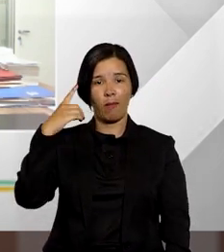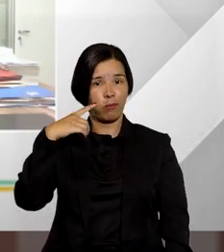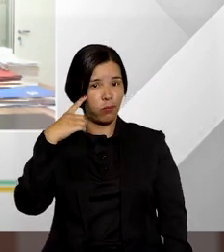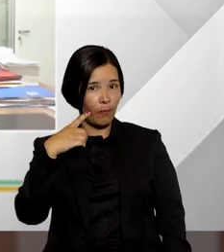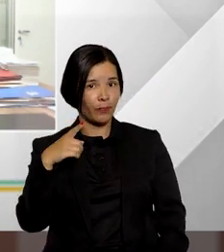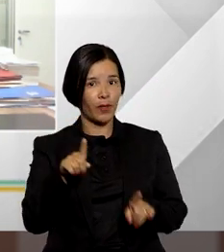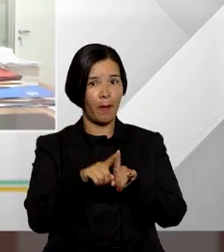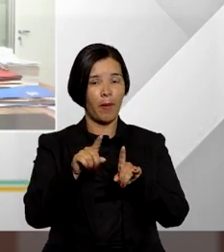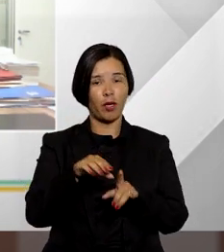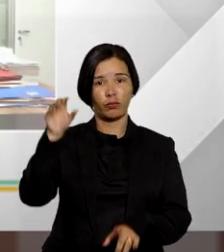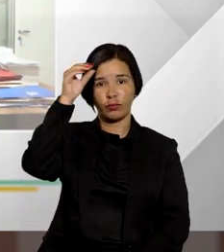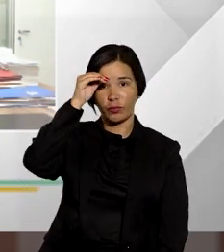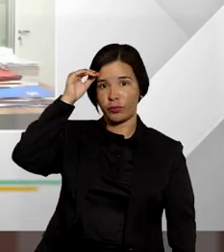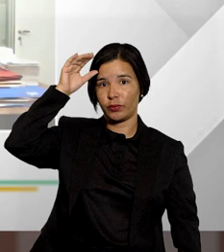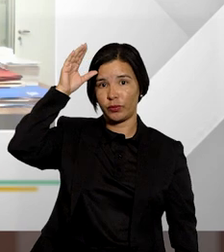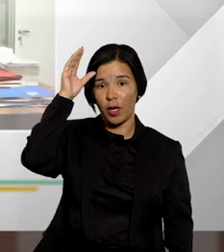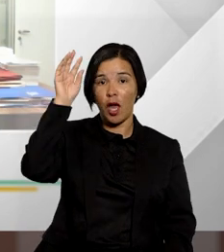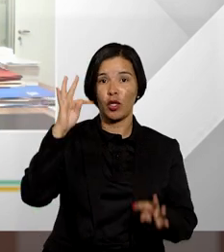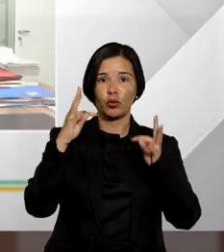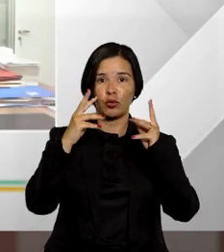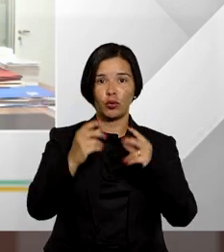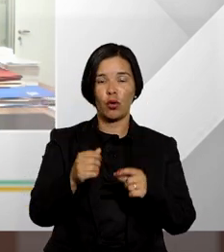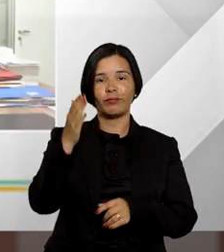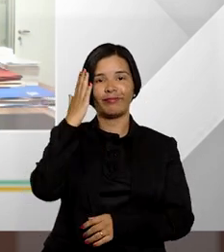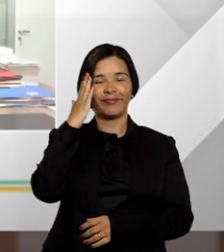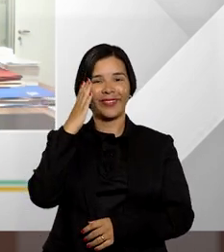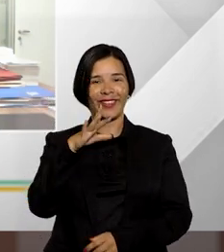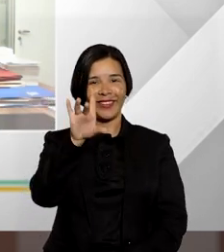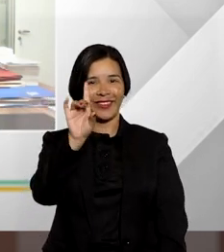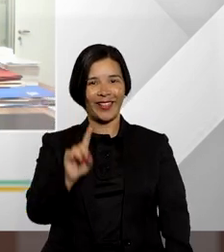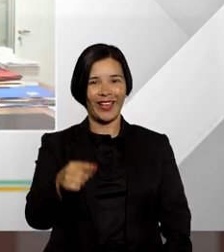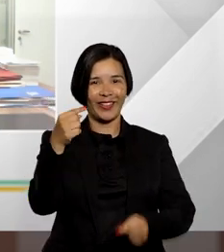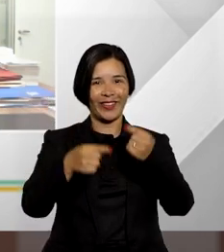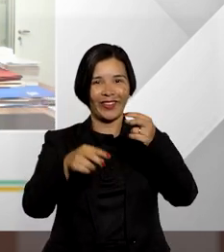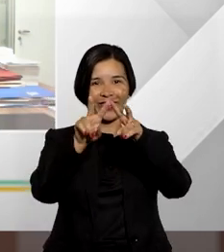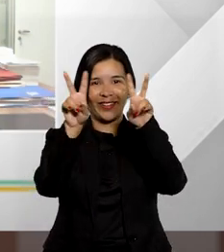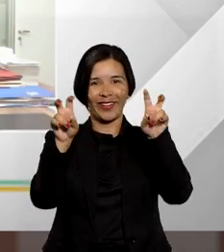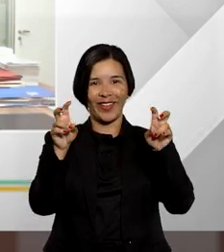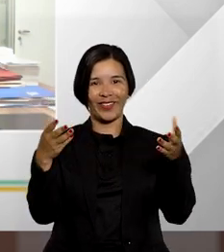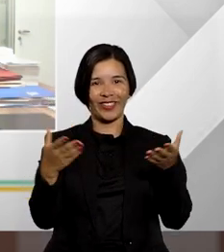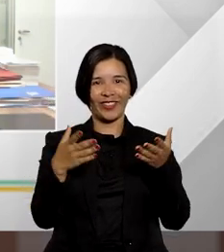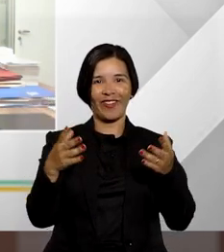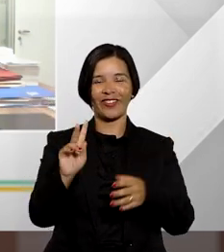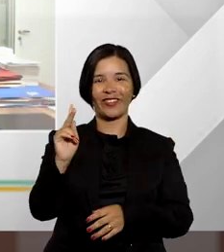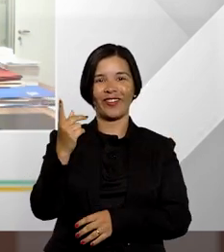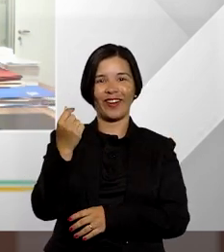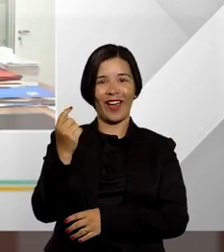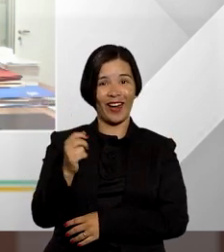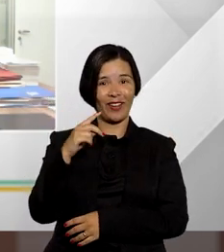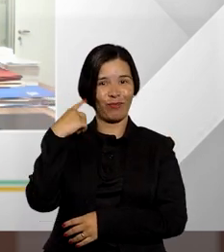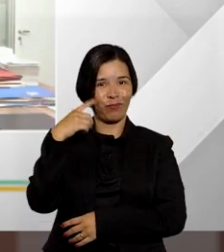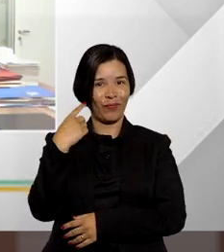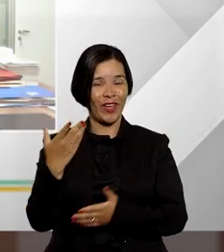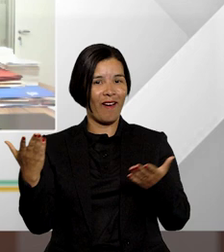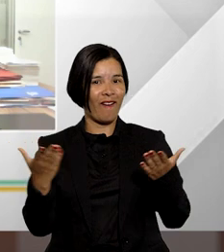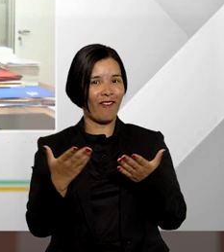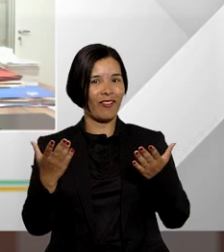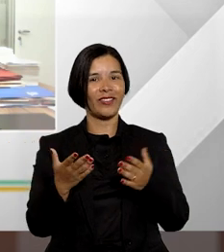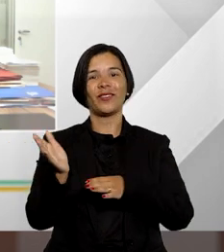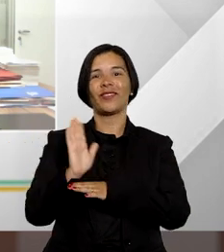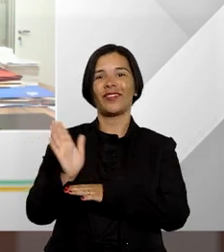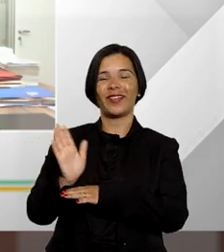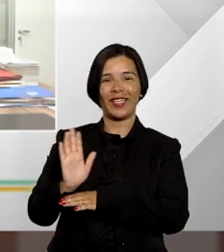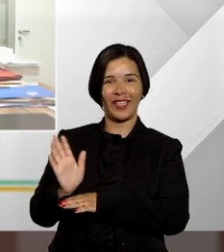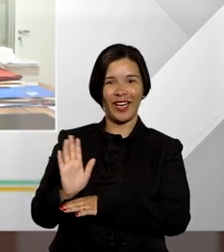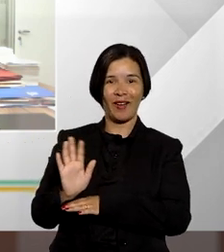servido aí de conhecimento e que todos tenham entendido direito o nosso assunto de hoje honorários advocatícios esse foi o nosso programa